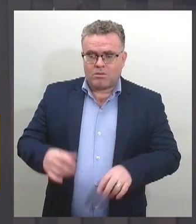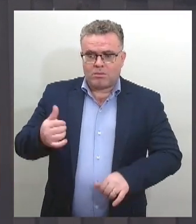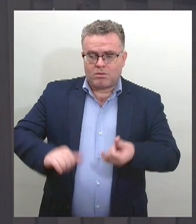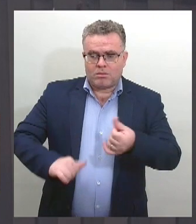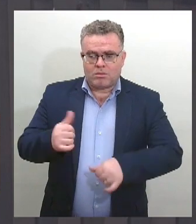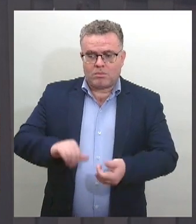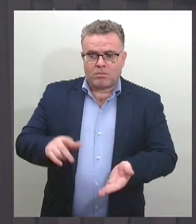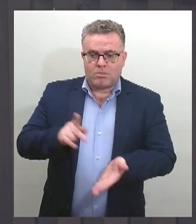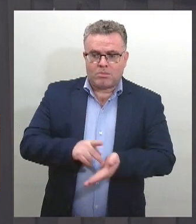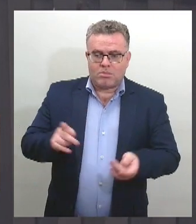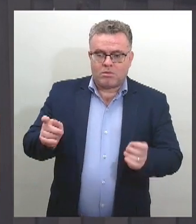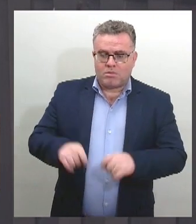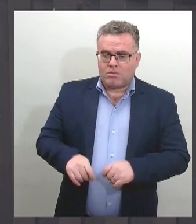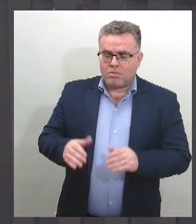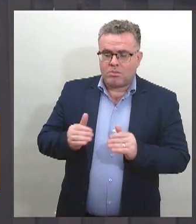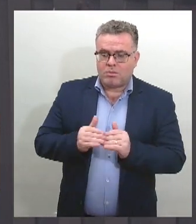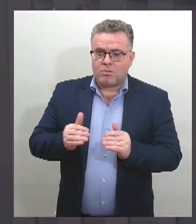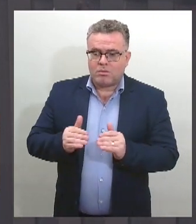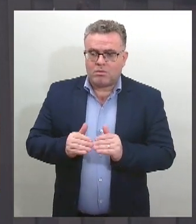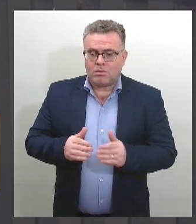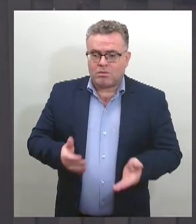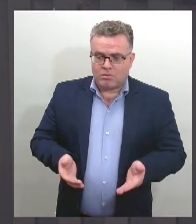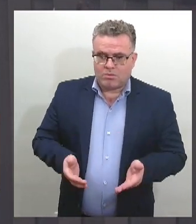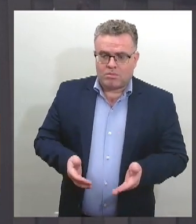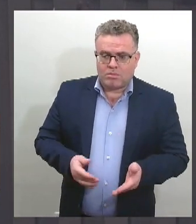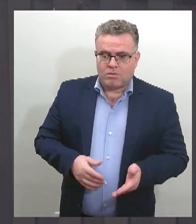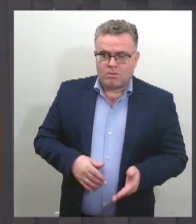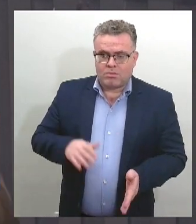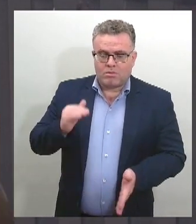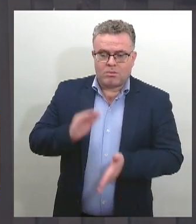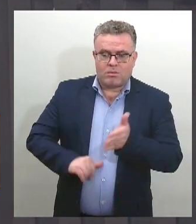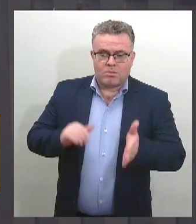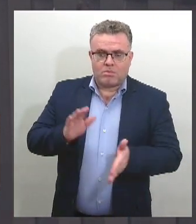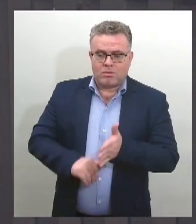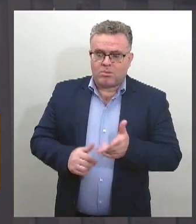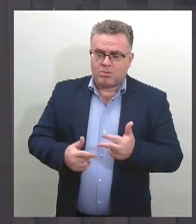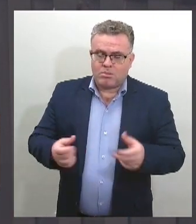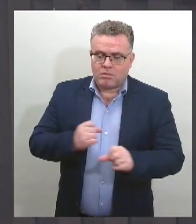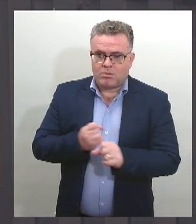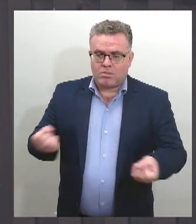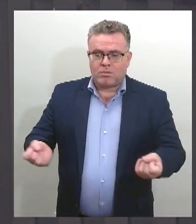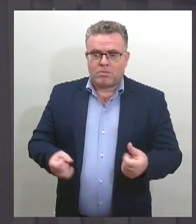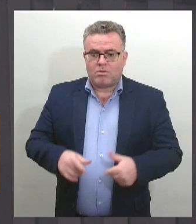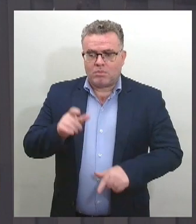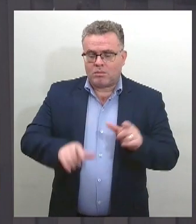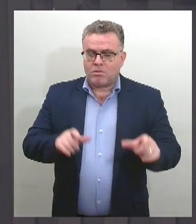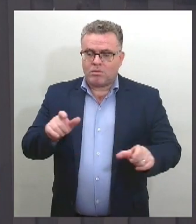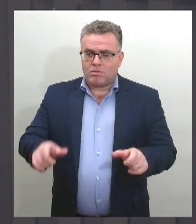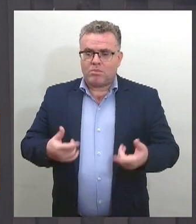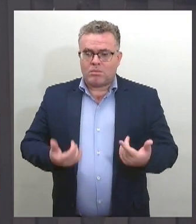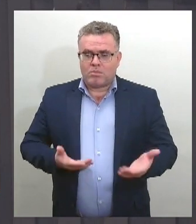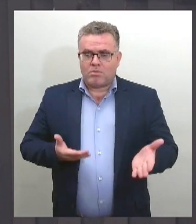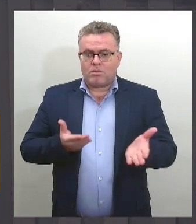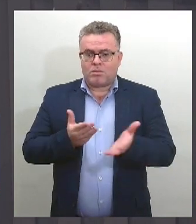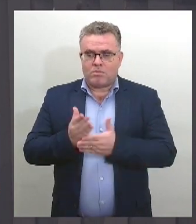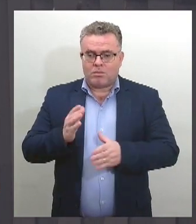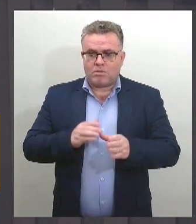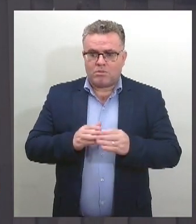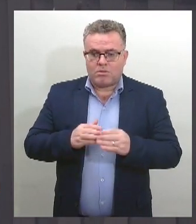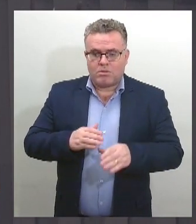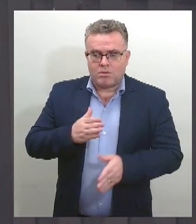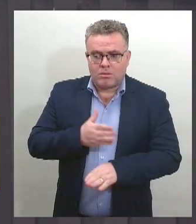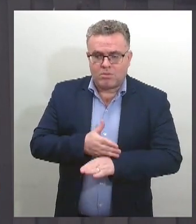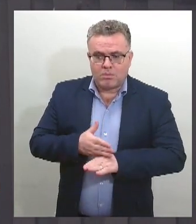justamente para acabar com as fraudes. Porque ficou algo absurdo de pessoas entrarem em concursos públicos sendo brancas e pelas